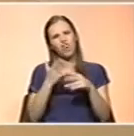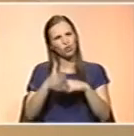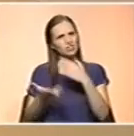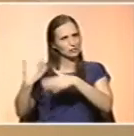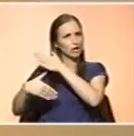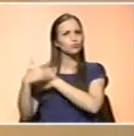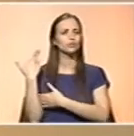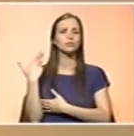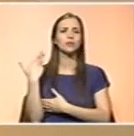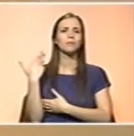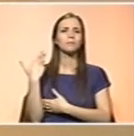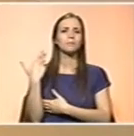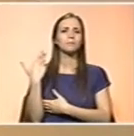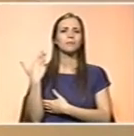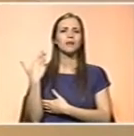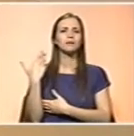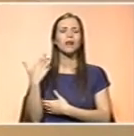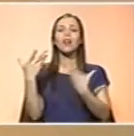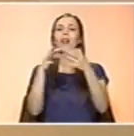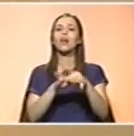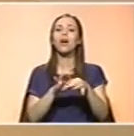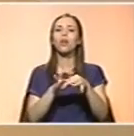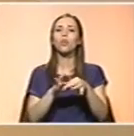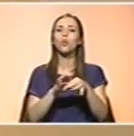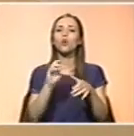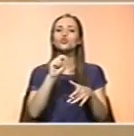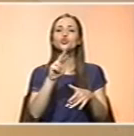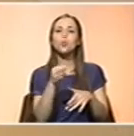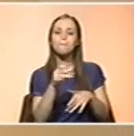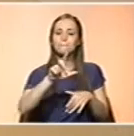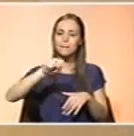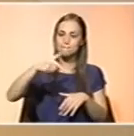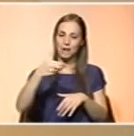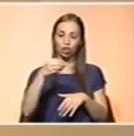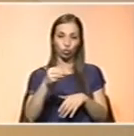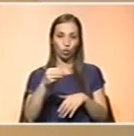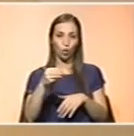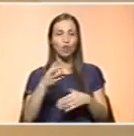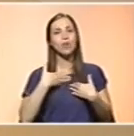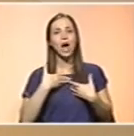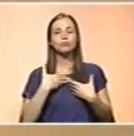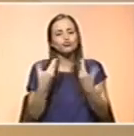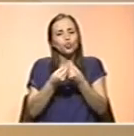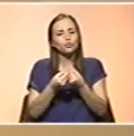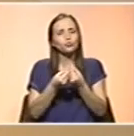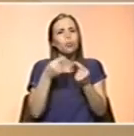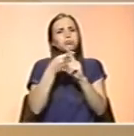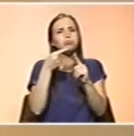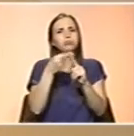havia associado ao suplemento um benefício certo,